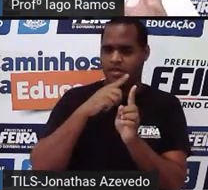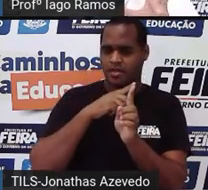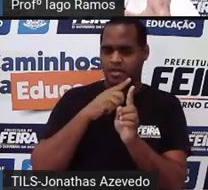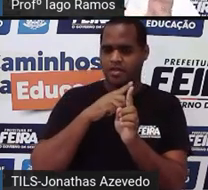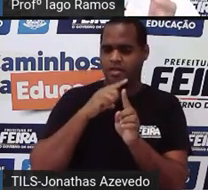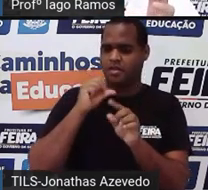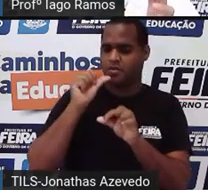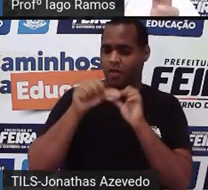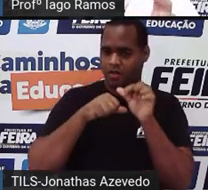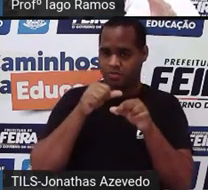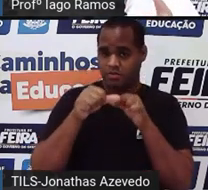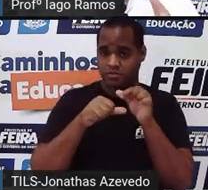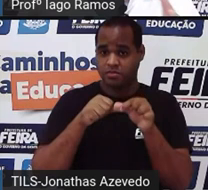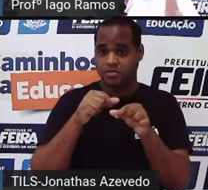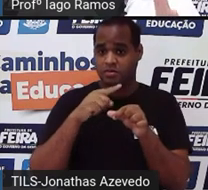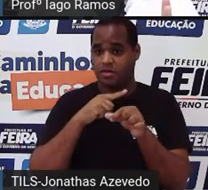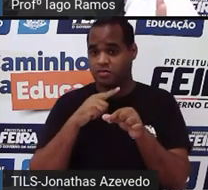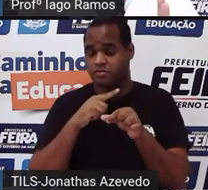transformada?